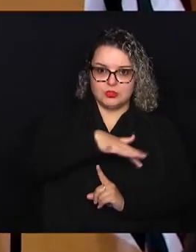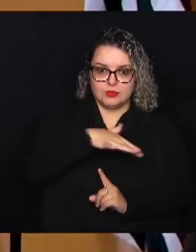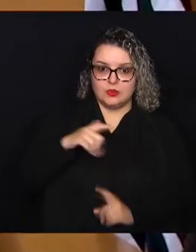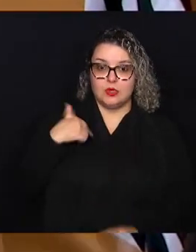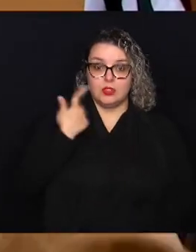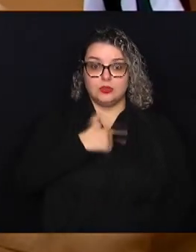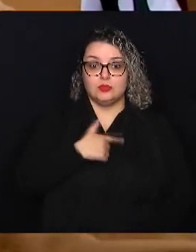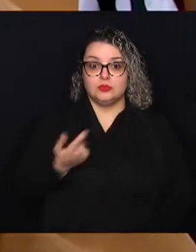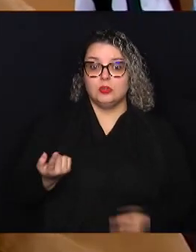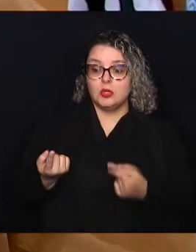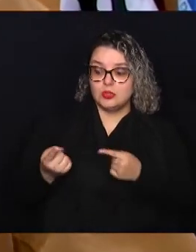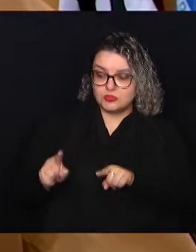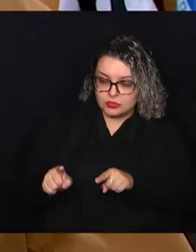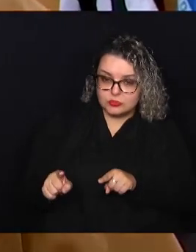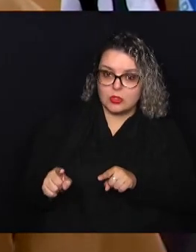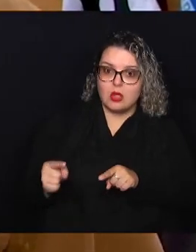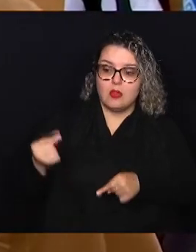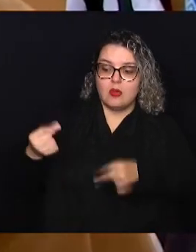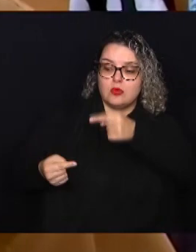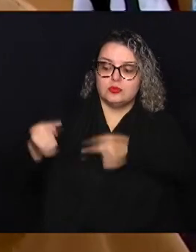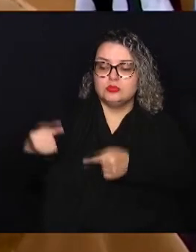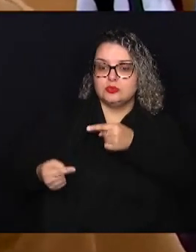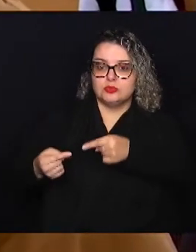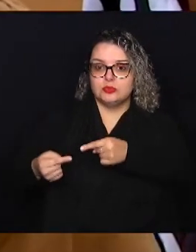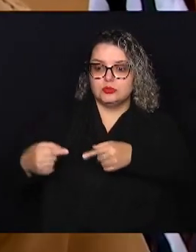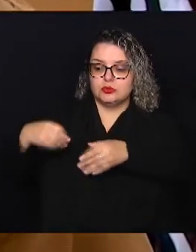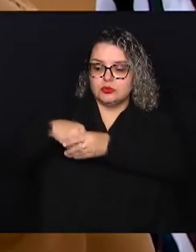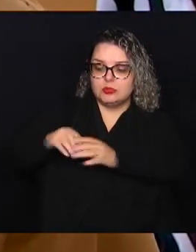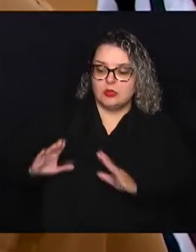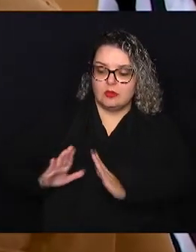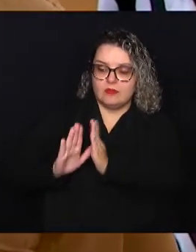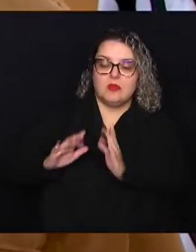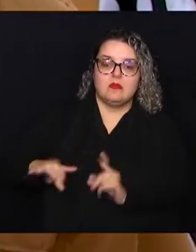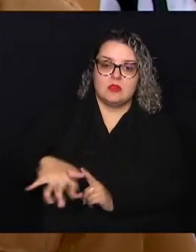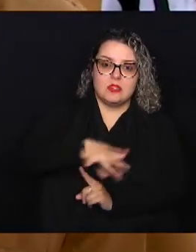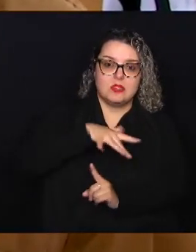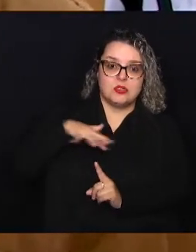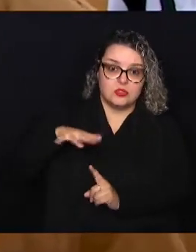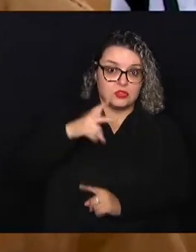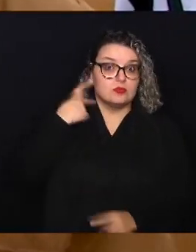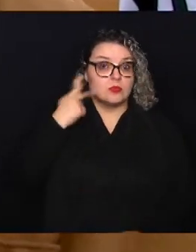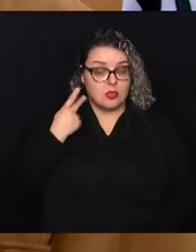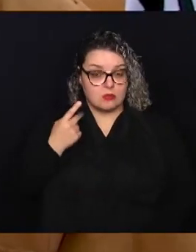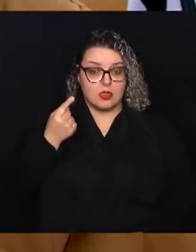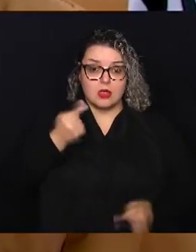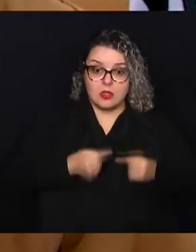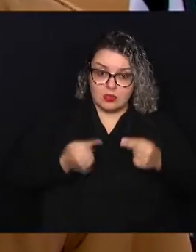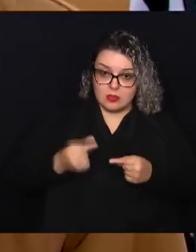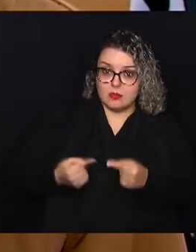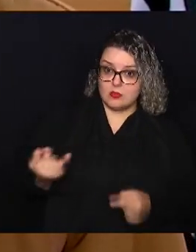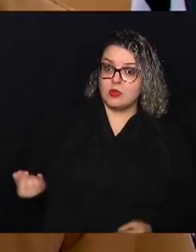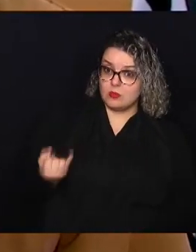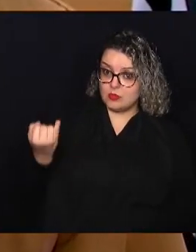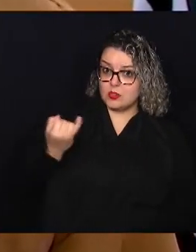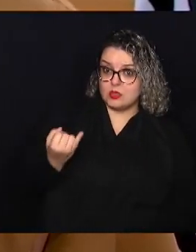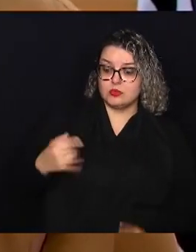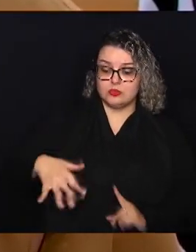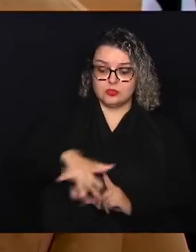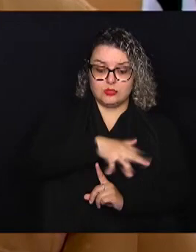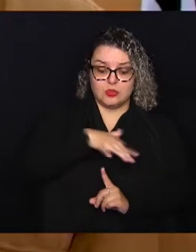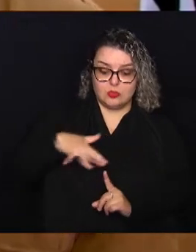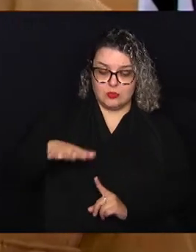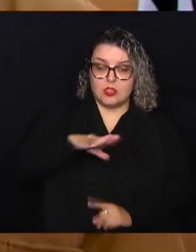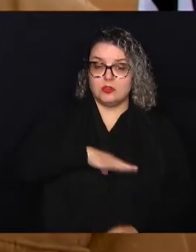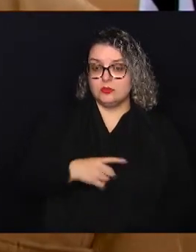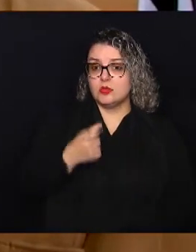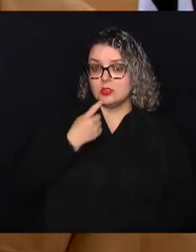provocando um debate dentro da Frente Parlamentar Ambientalista para discutir questões prementes do meio ambiente que nós temos em Campinas,